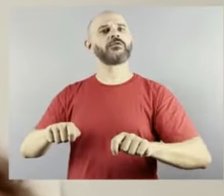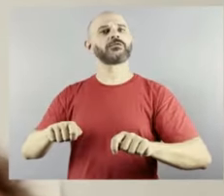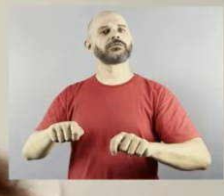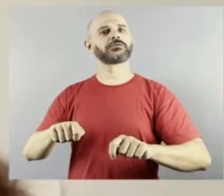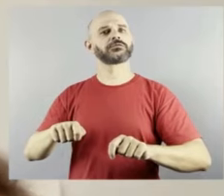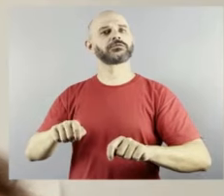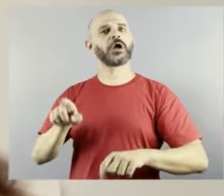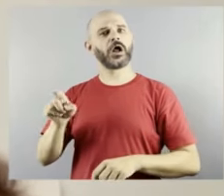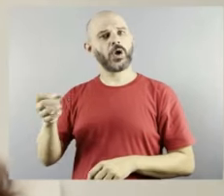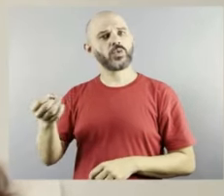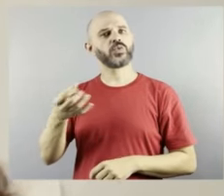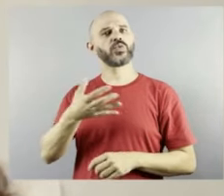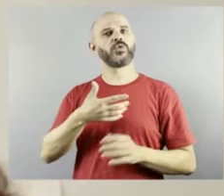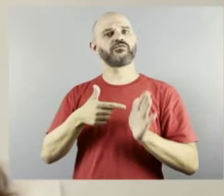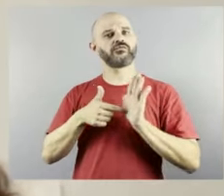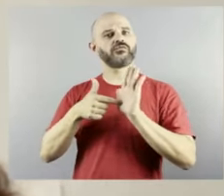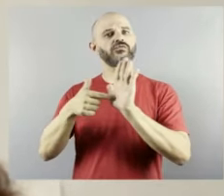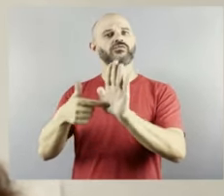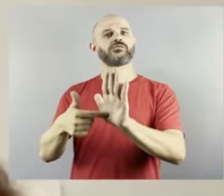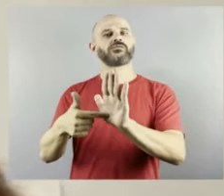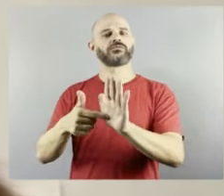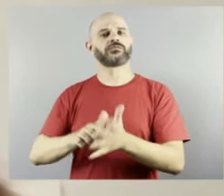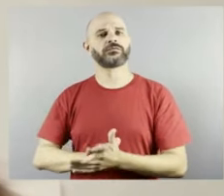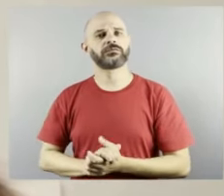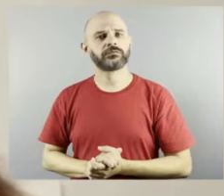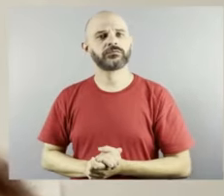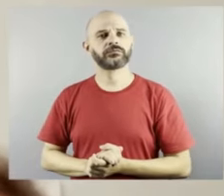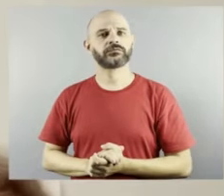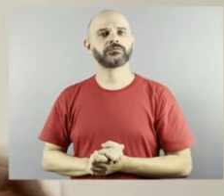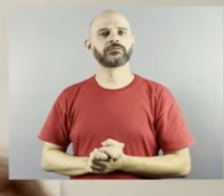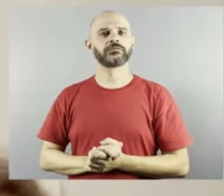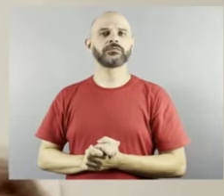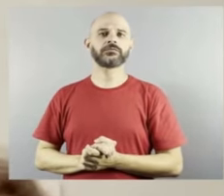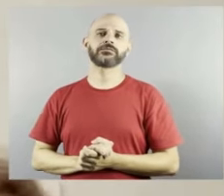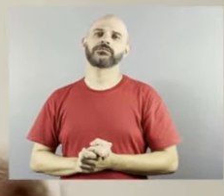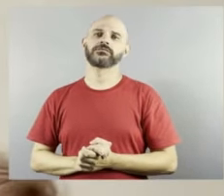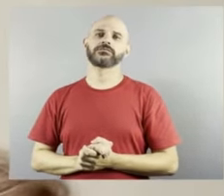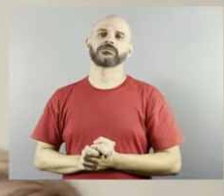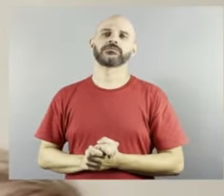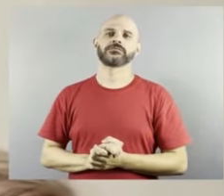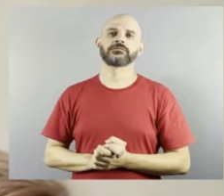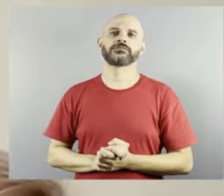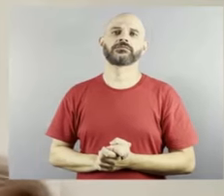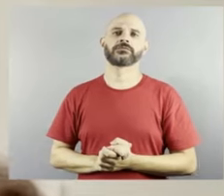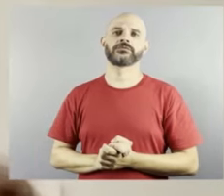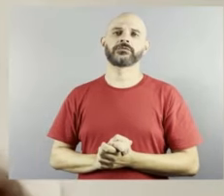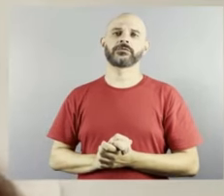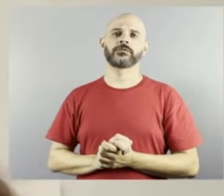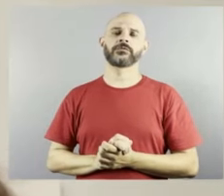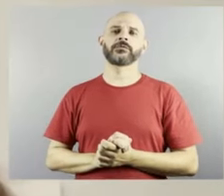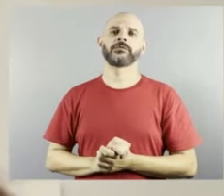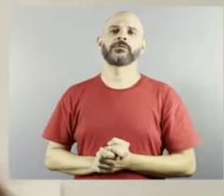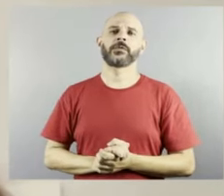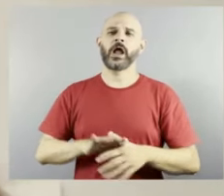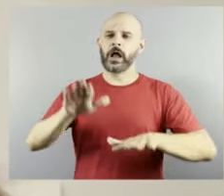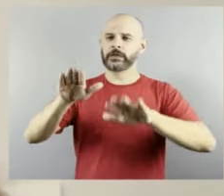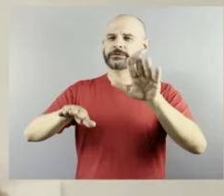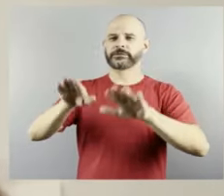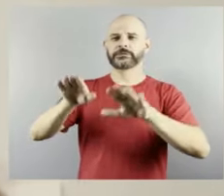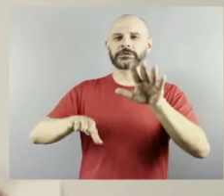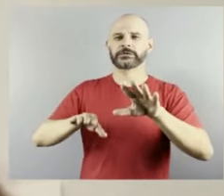tirar aquela, a percepção de que a gente nasceu e cresceu